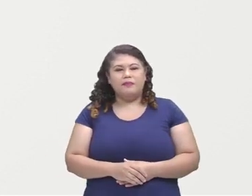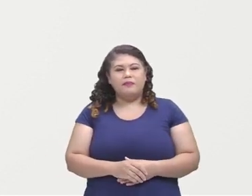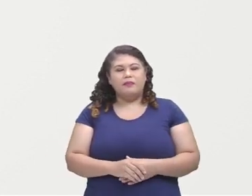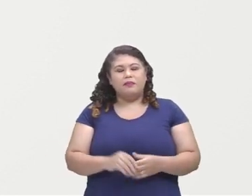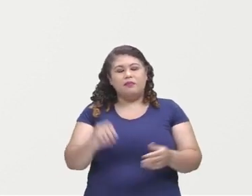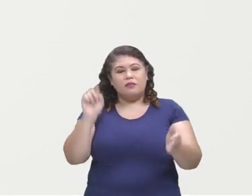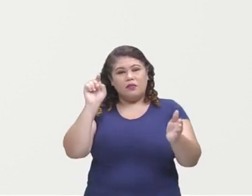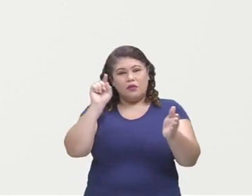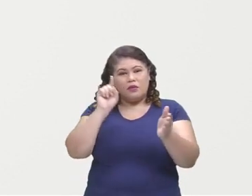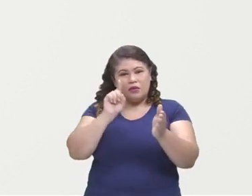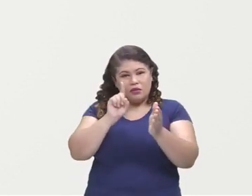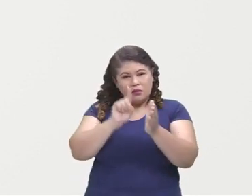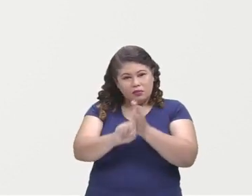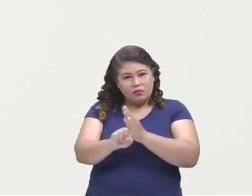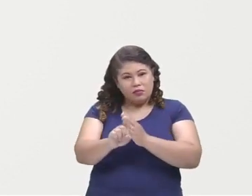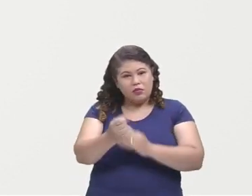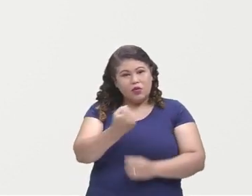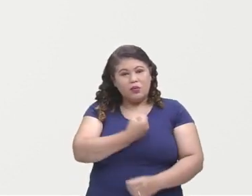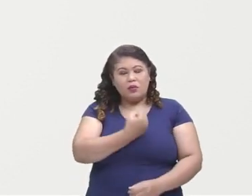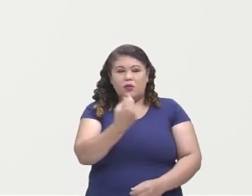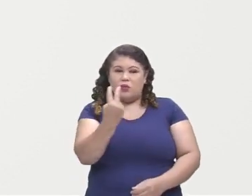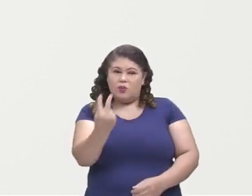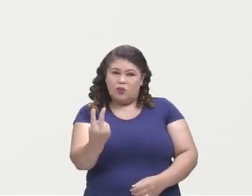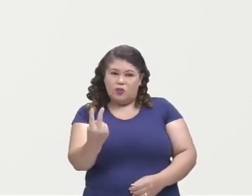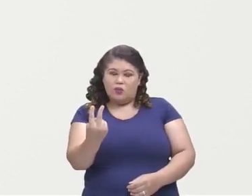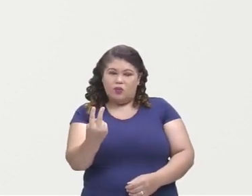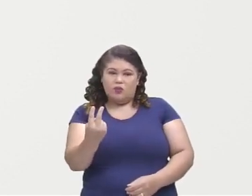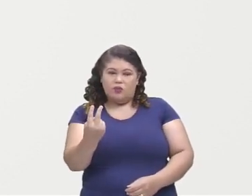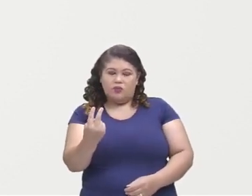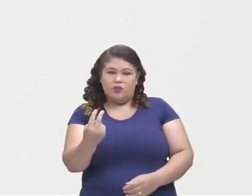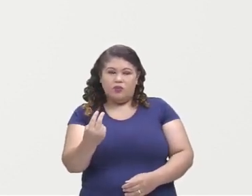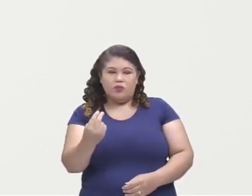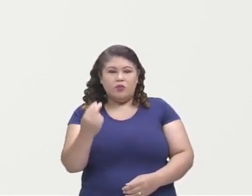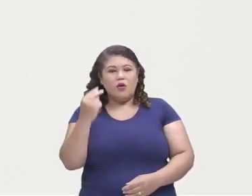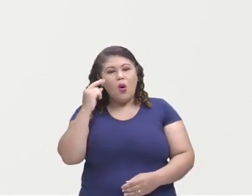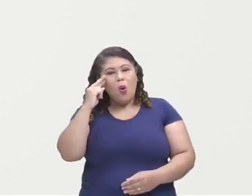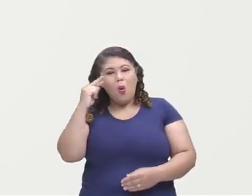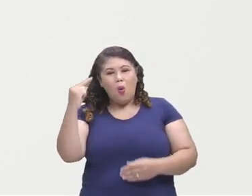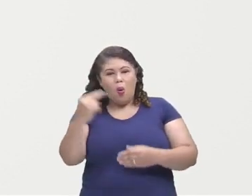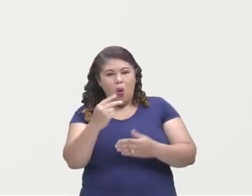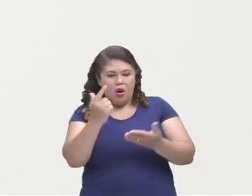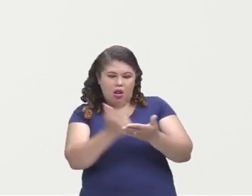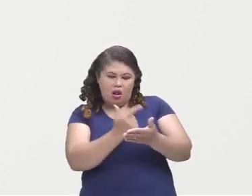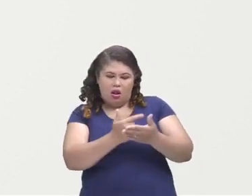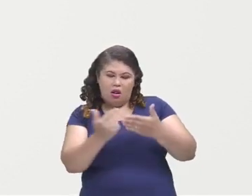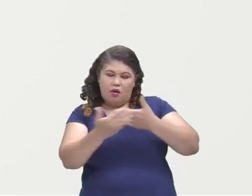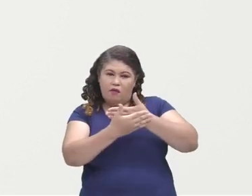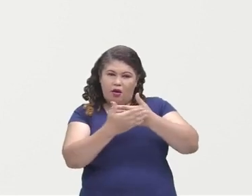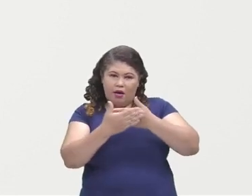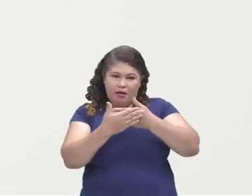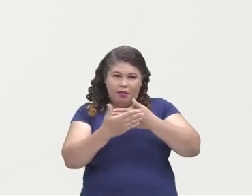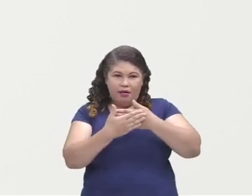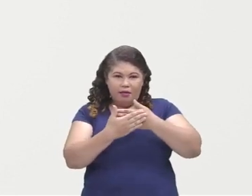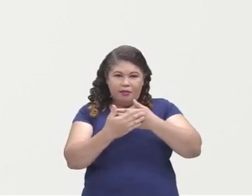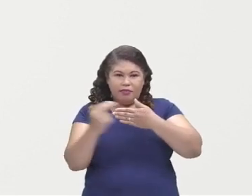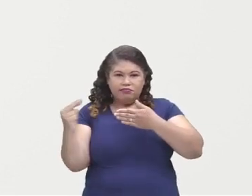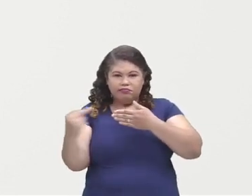o nosso desafio número 2. Observe a capa do livro